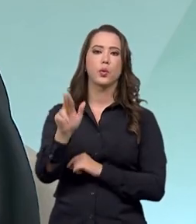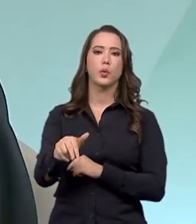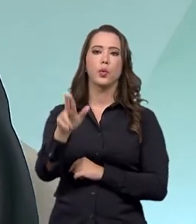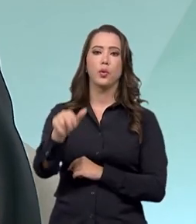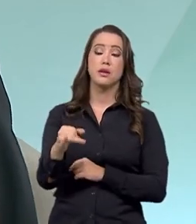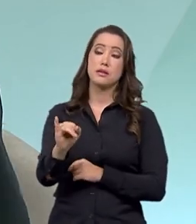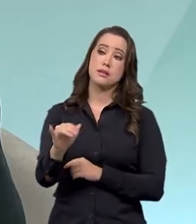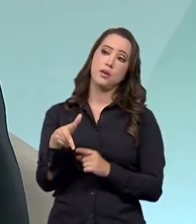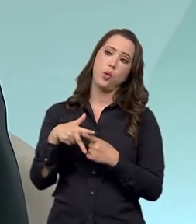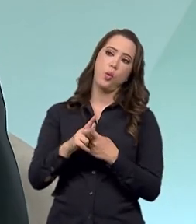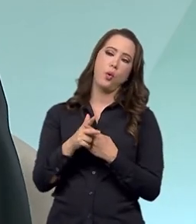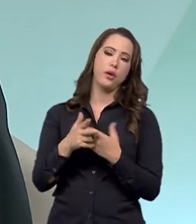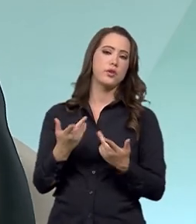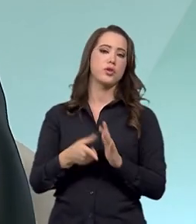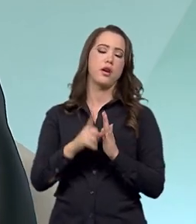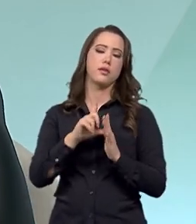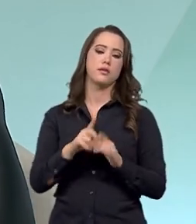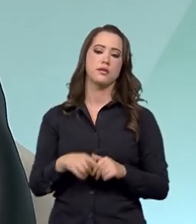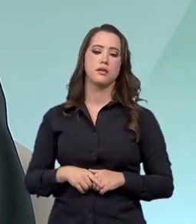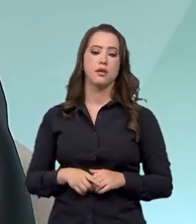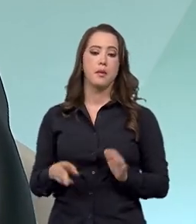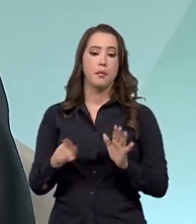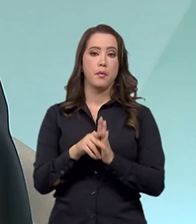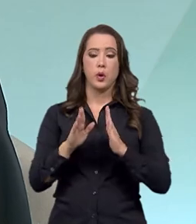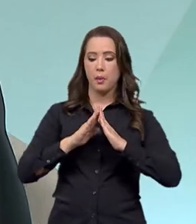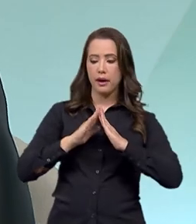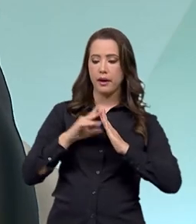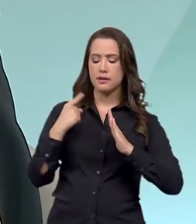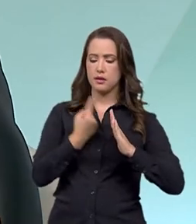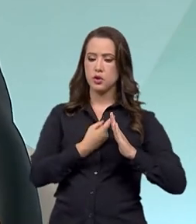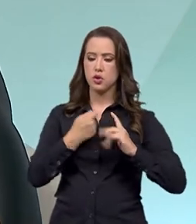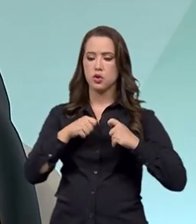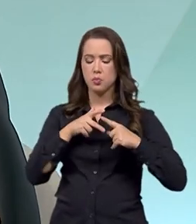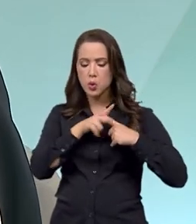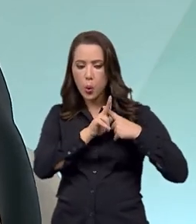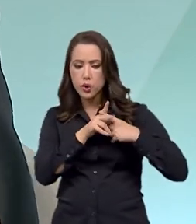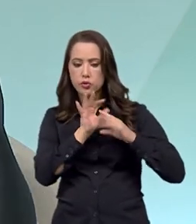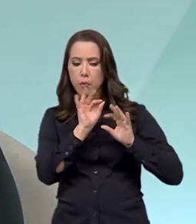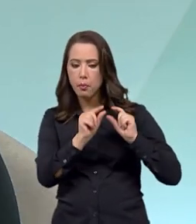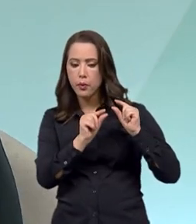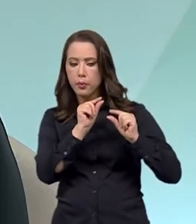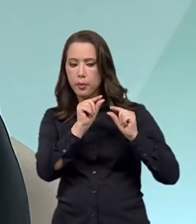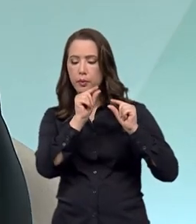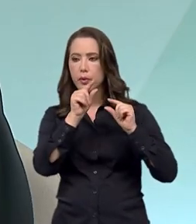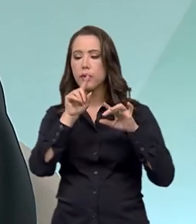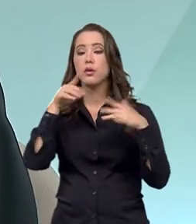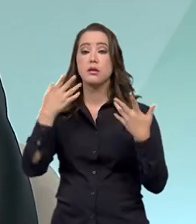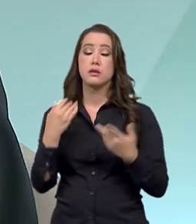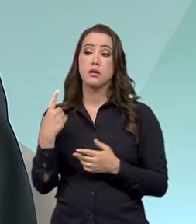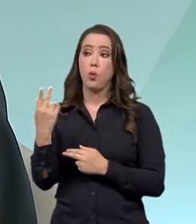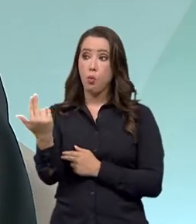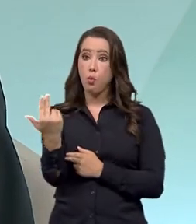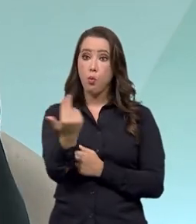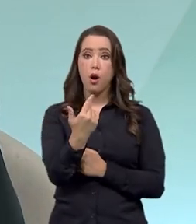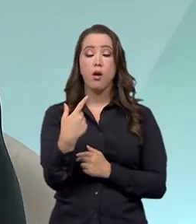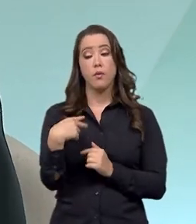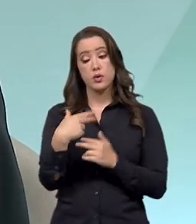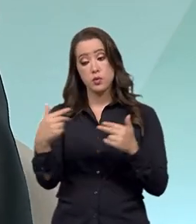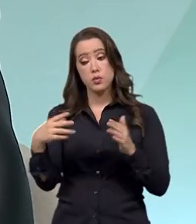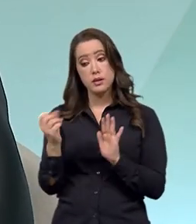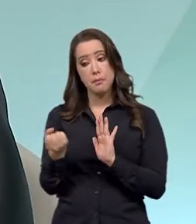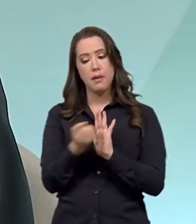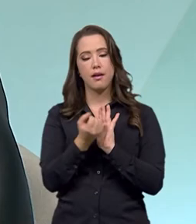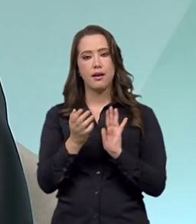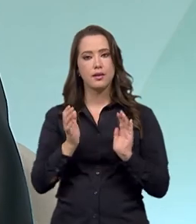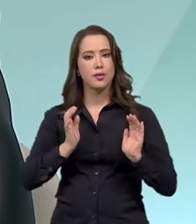sem uma manutenção, né? Como é a própria casa da gente, A gente precisa fazer a manutenção da casa. A gente também faz do patrimônio cultural muito mais